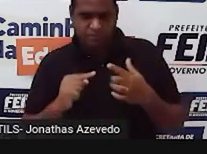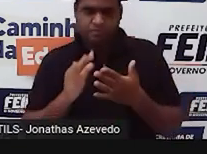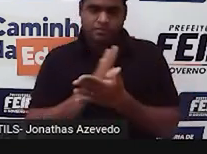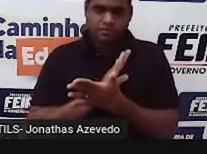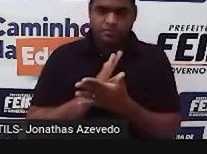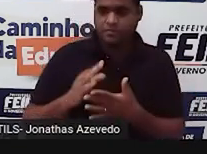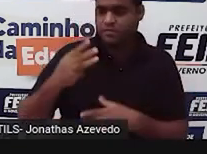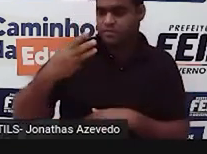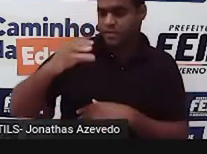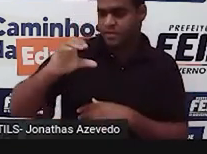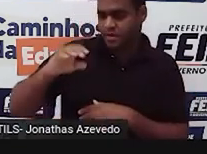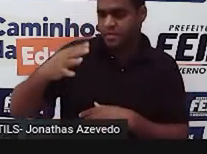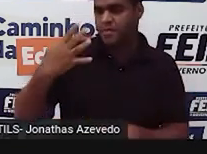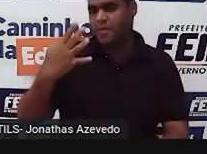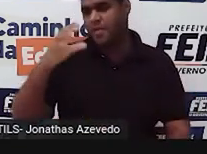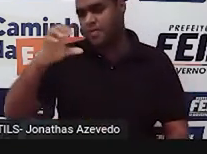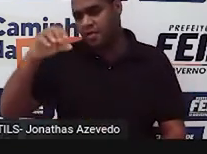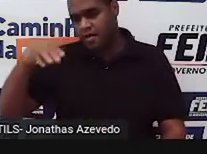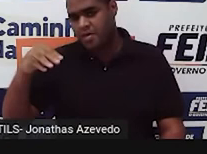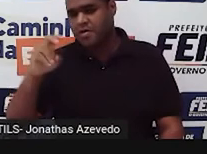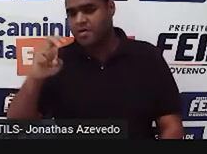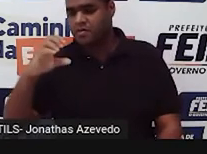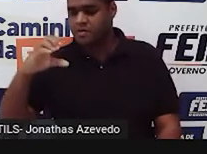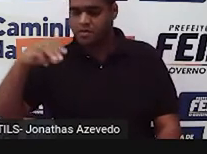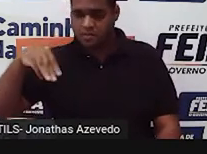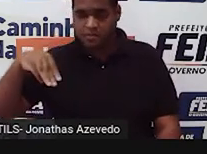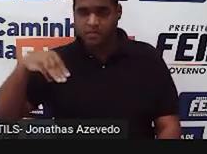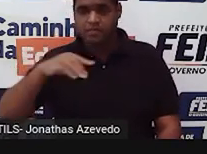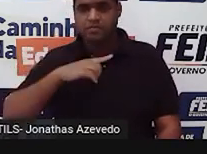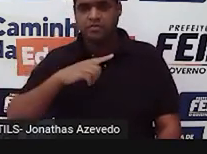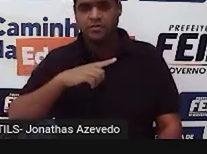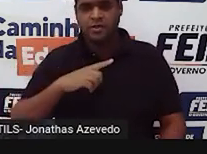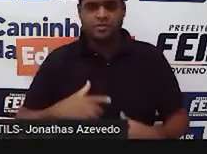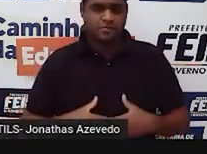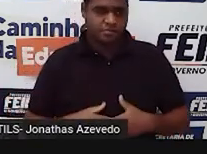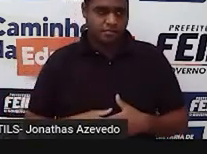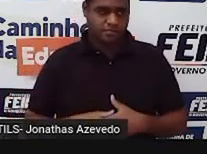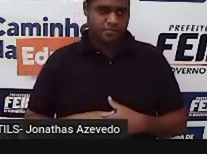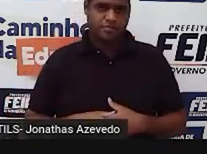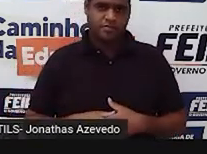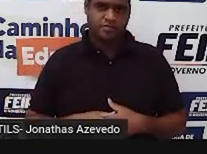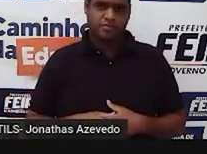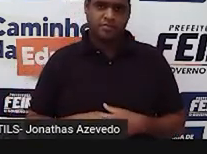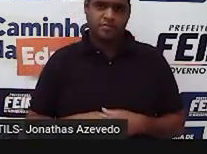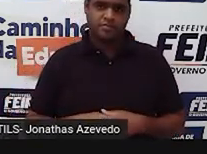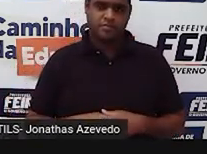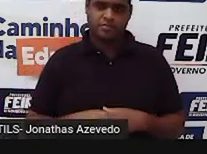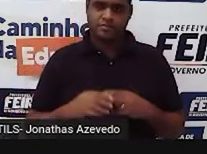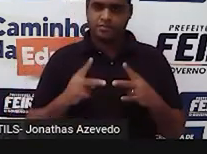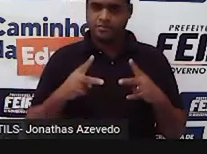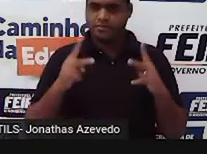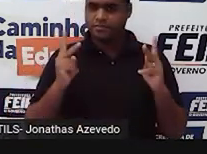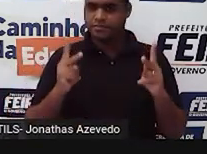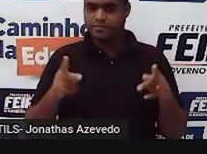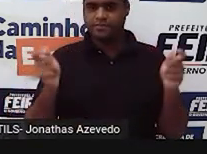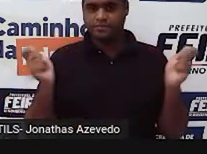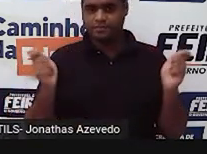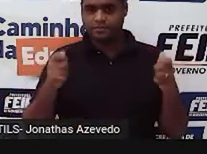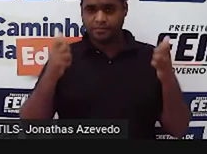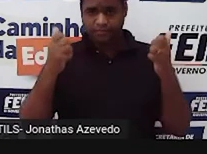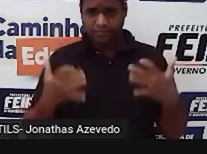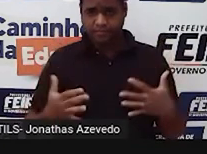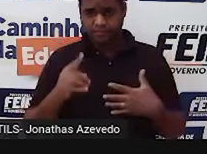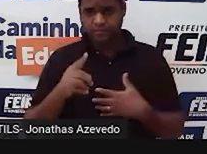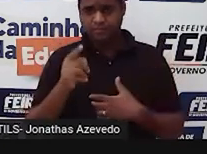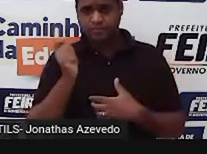de 3 centímetros, 4 centímetros e 5 centímetros? Agora é que vem a condição, tá? A